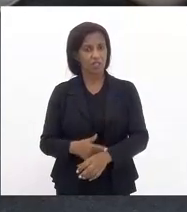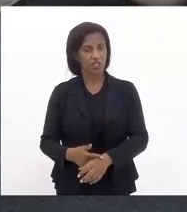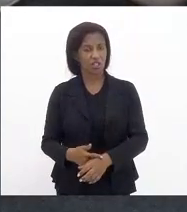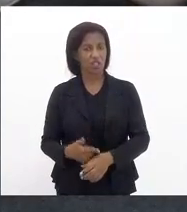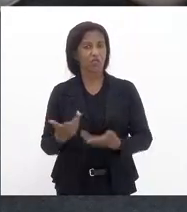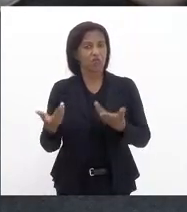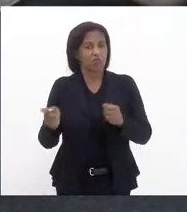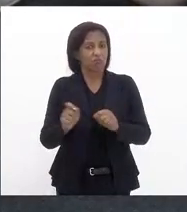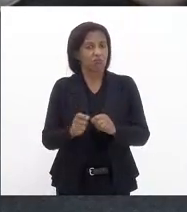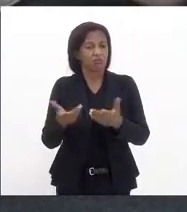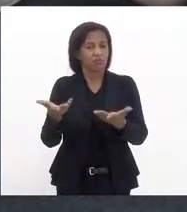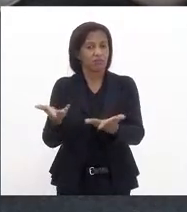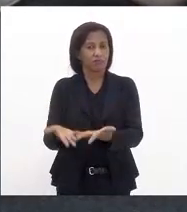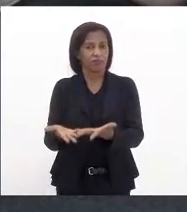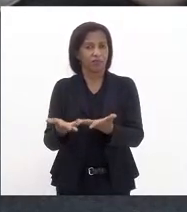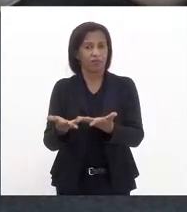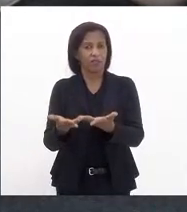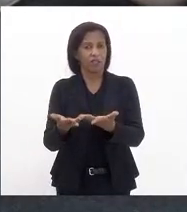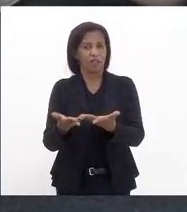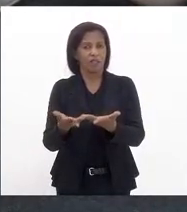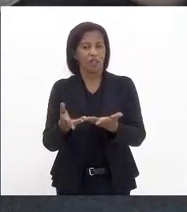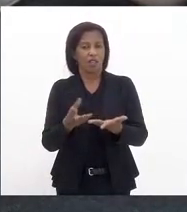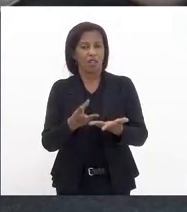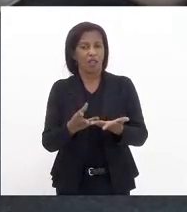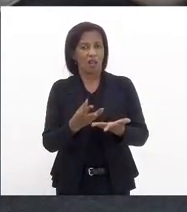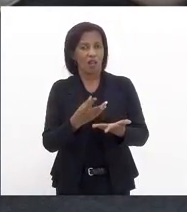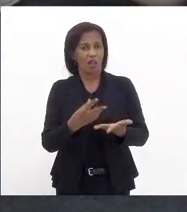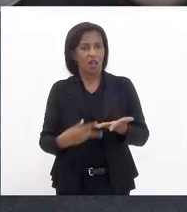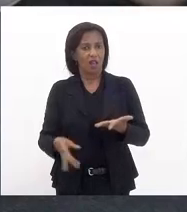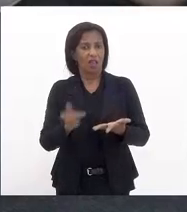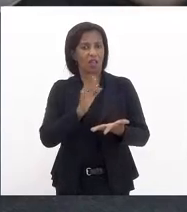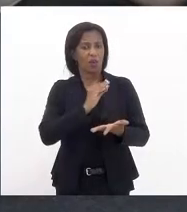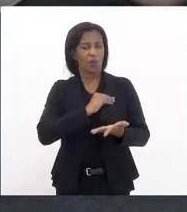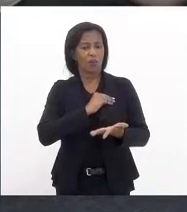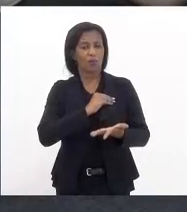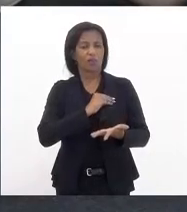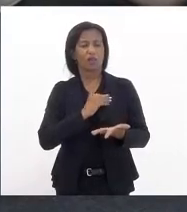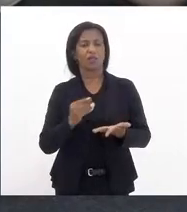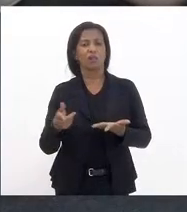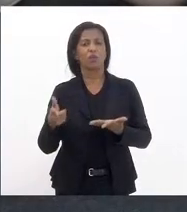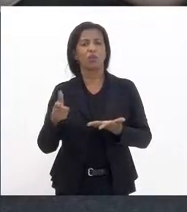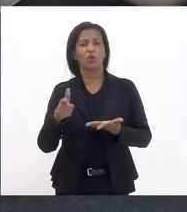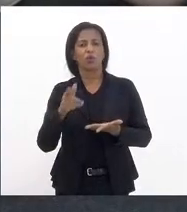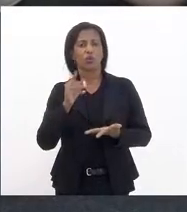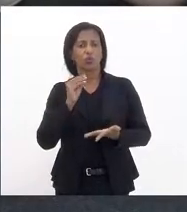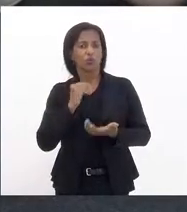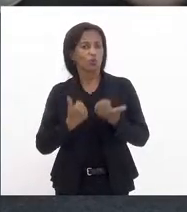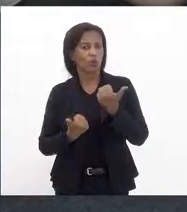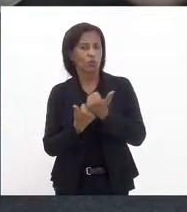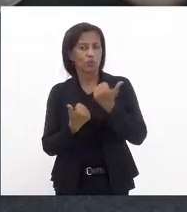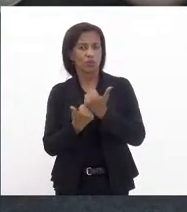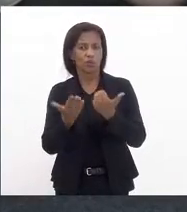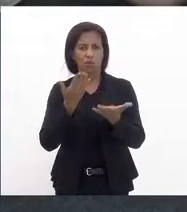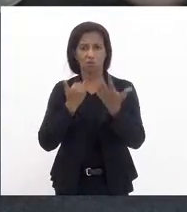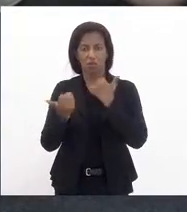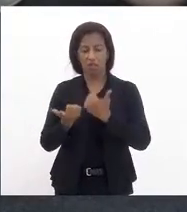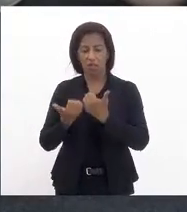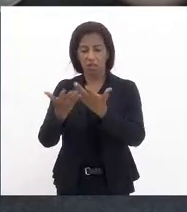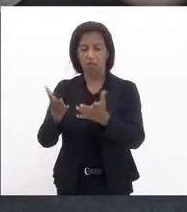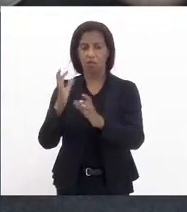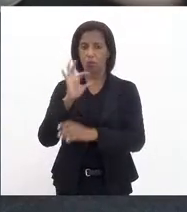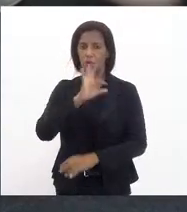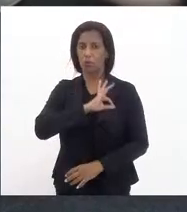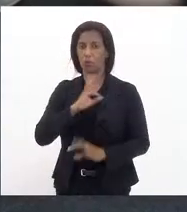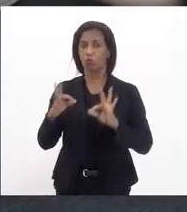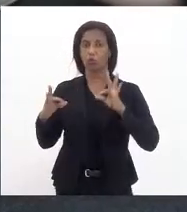aí né a recomposição deste auxílio alimentação e concedendo aos servidores policiais